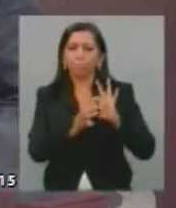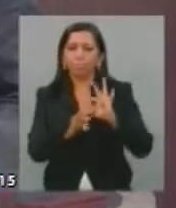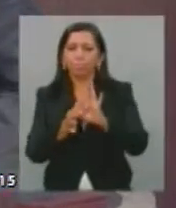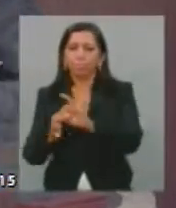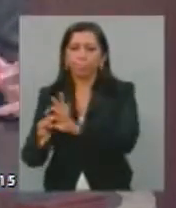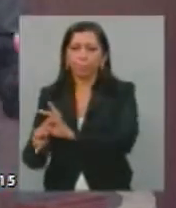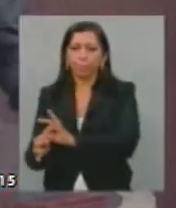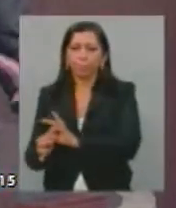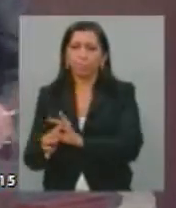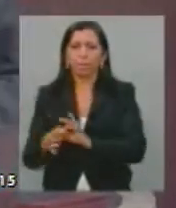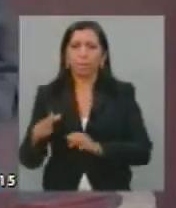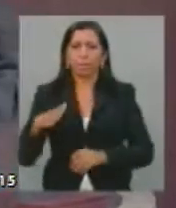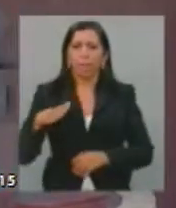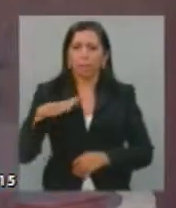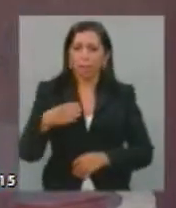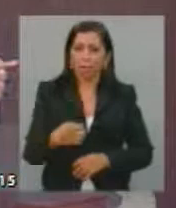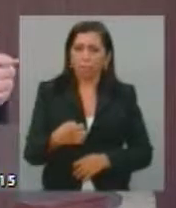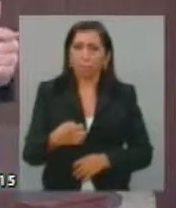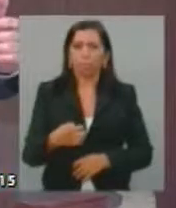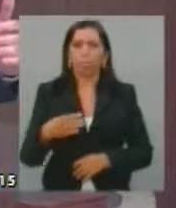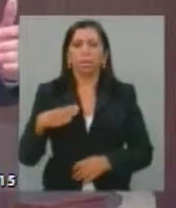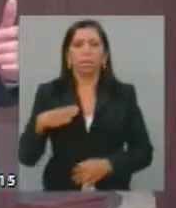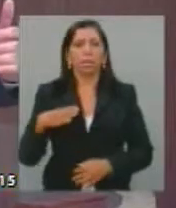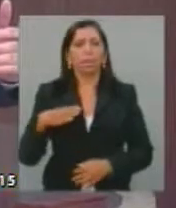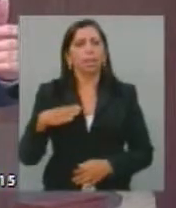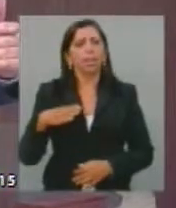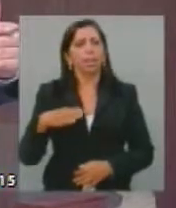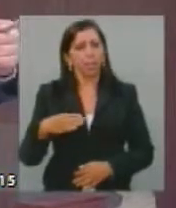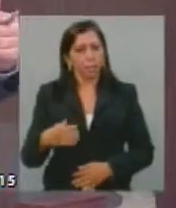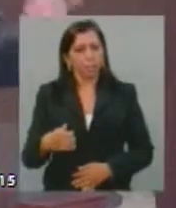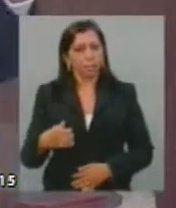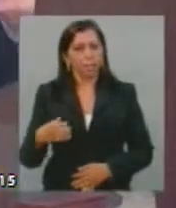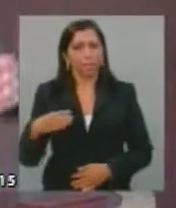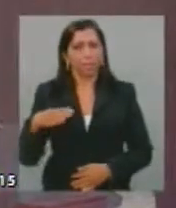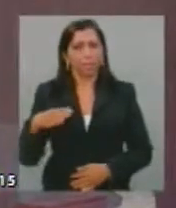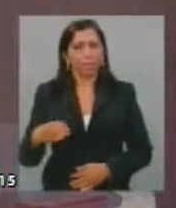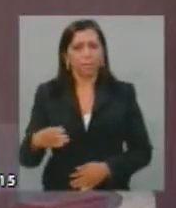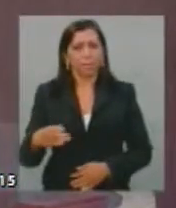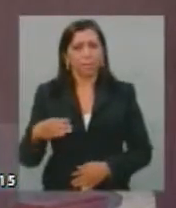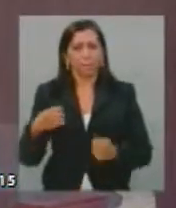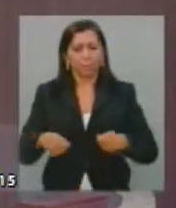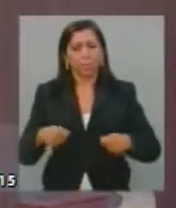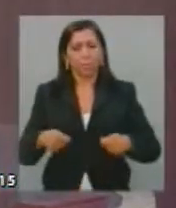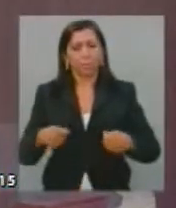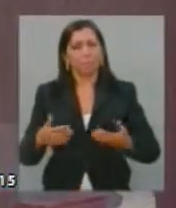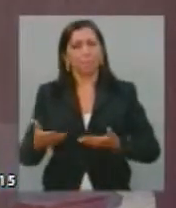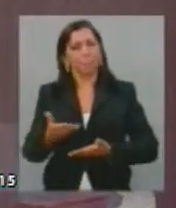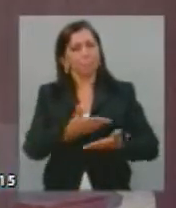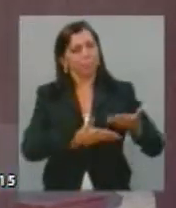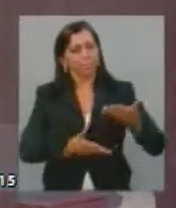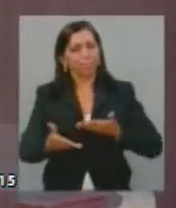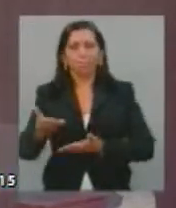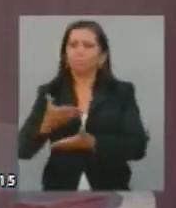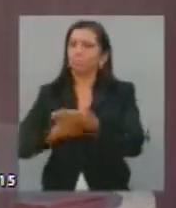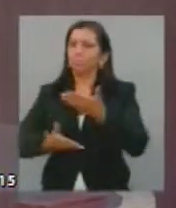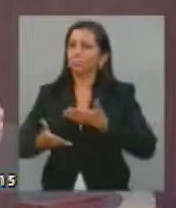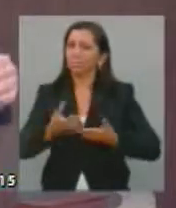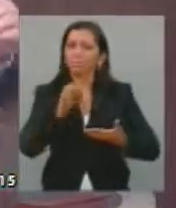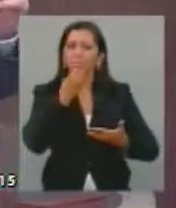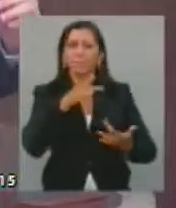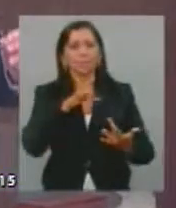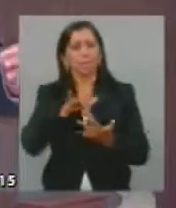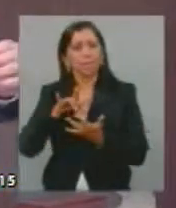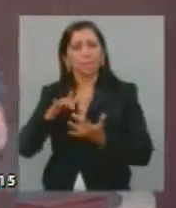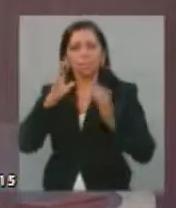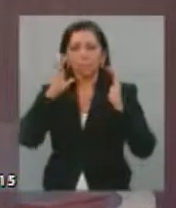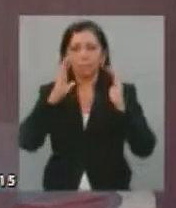É uma ética. A ética a partir da qual devemos nos relacionar. Uns com os outros. O